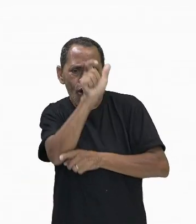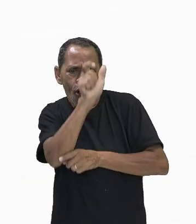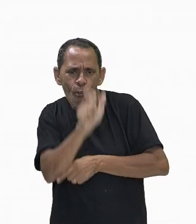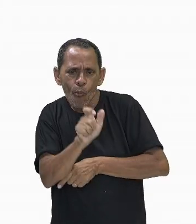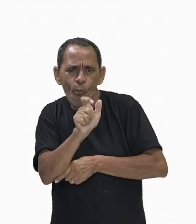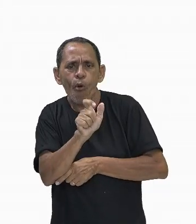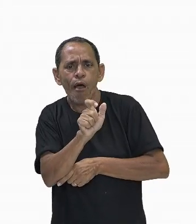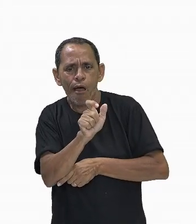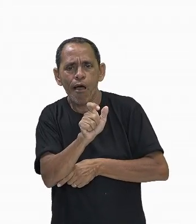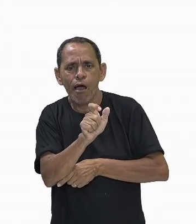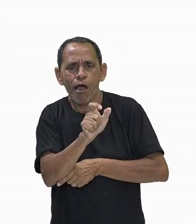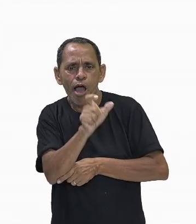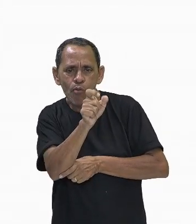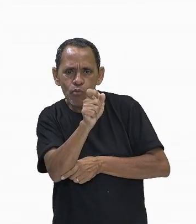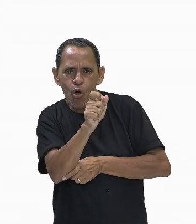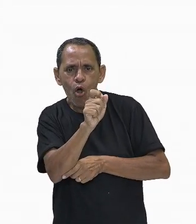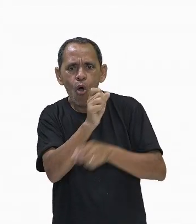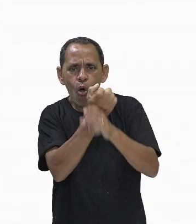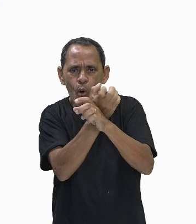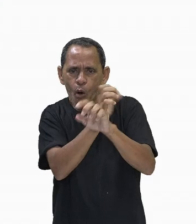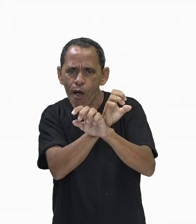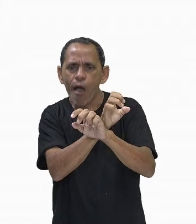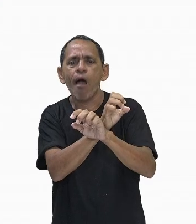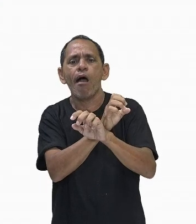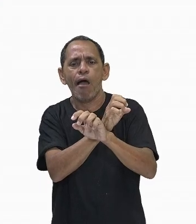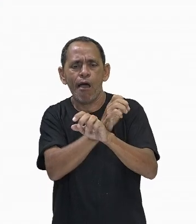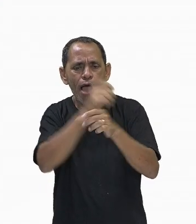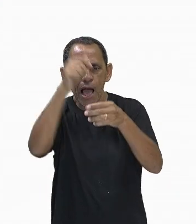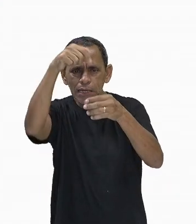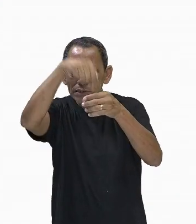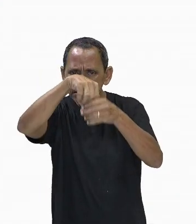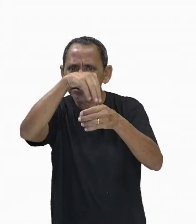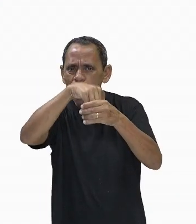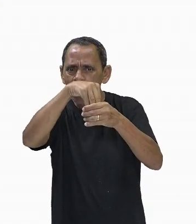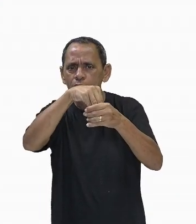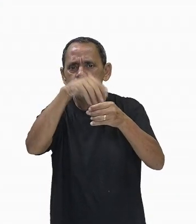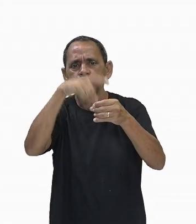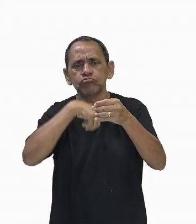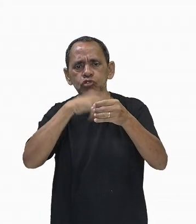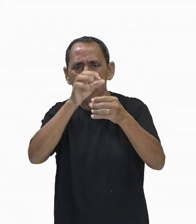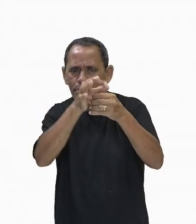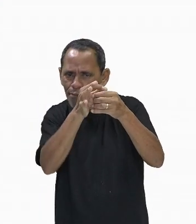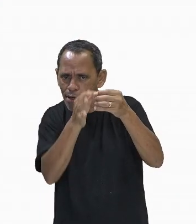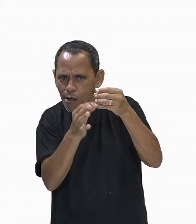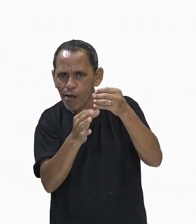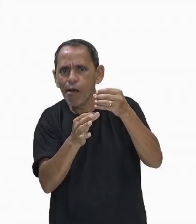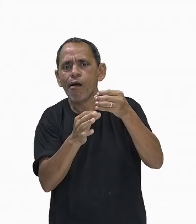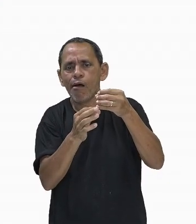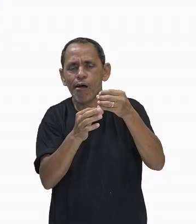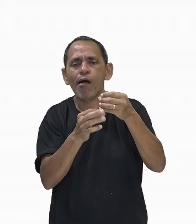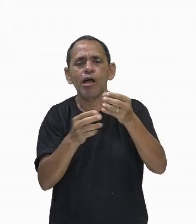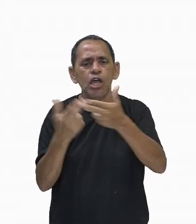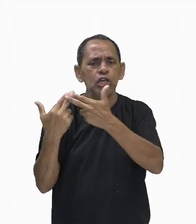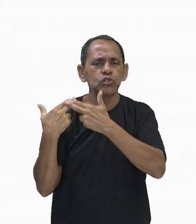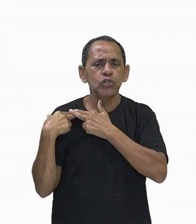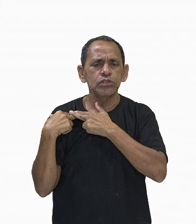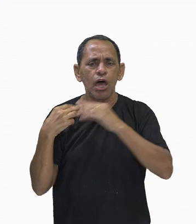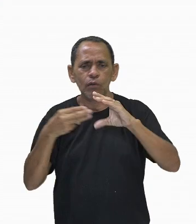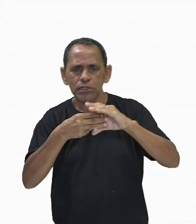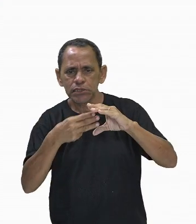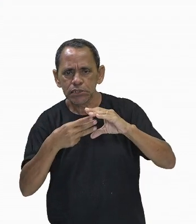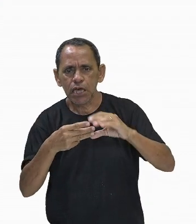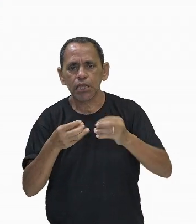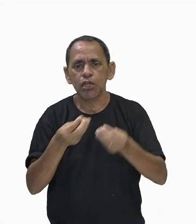medula óssea vai produzir glóbulos brancos, que são as células responsáveis pela resposta imune.